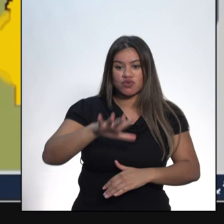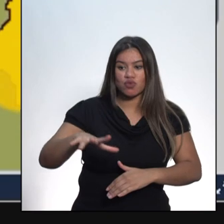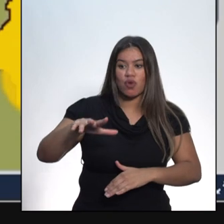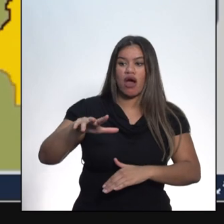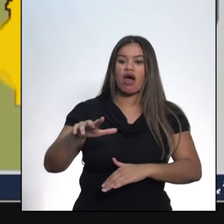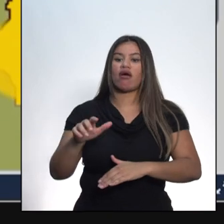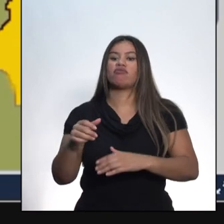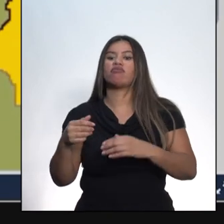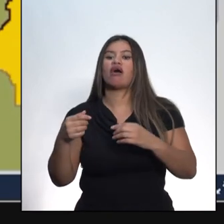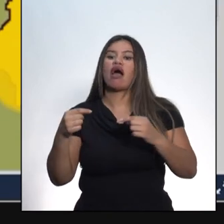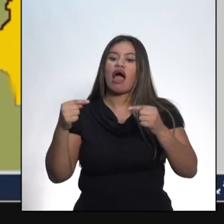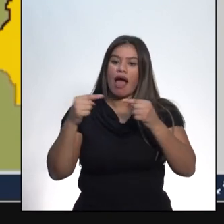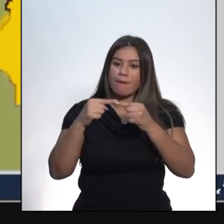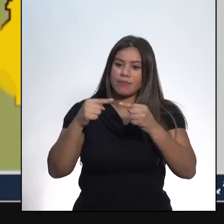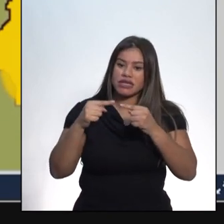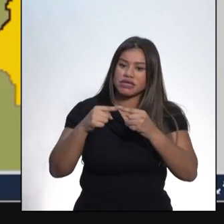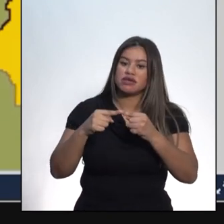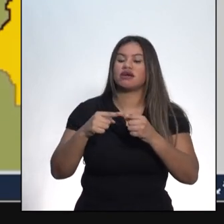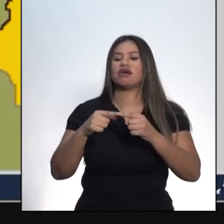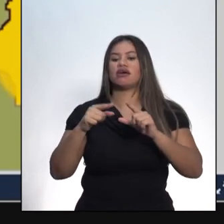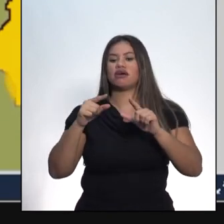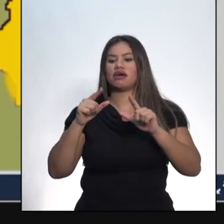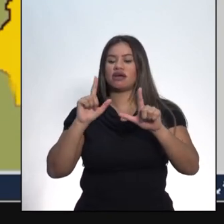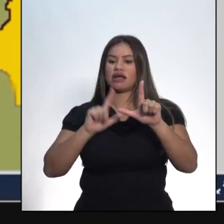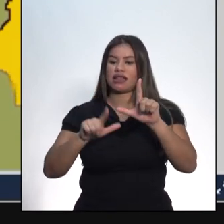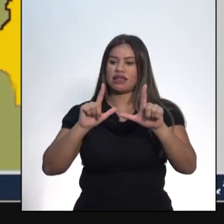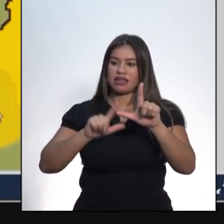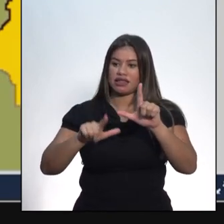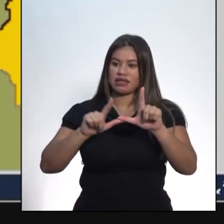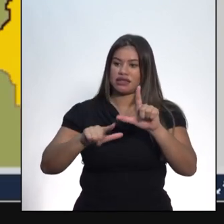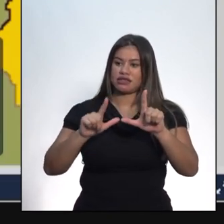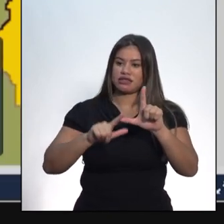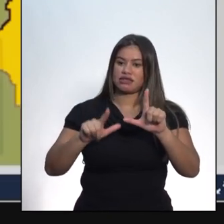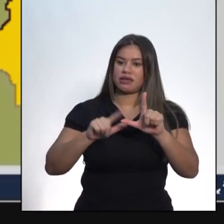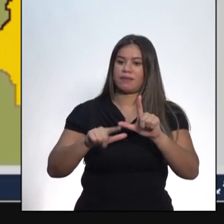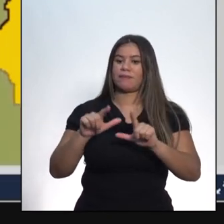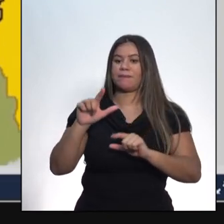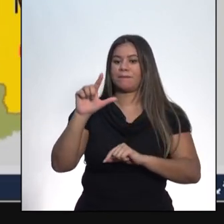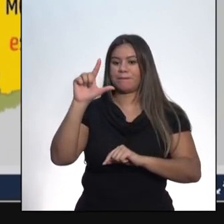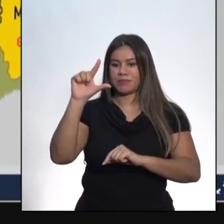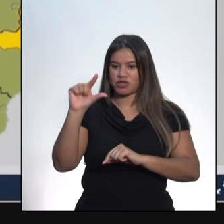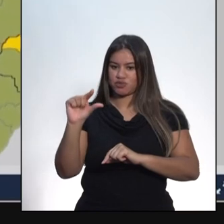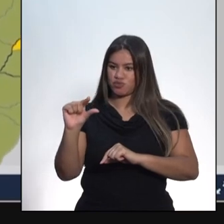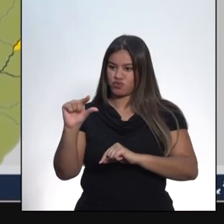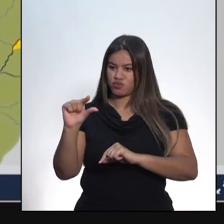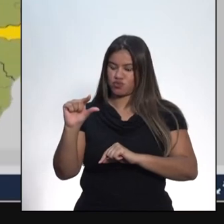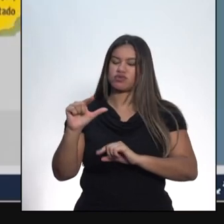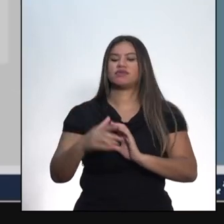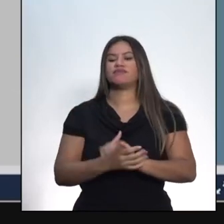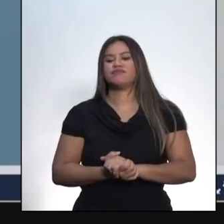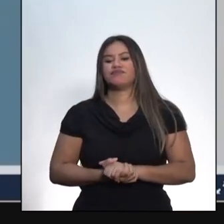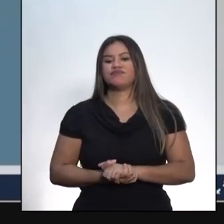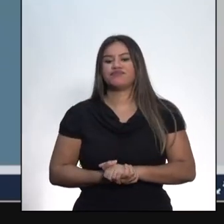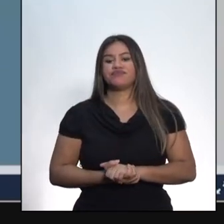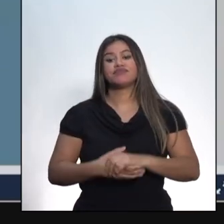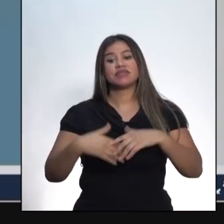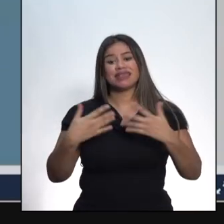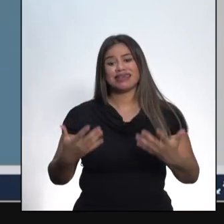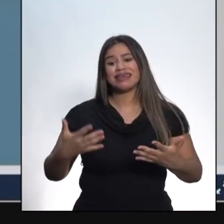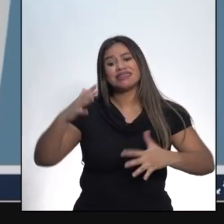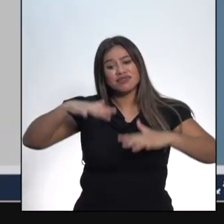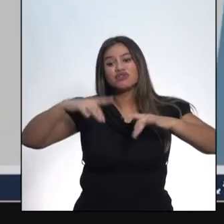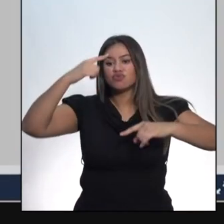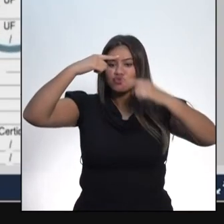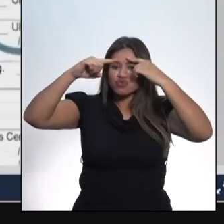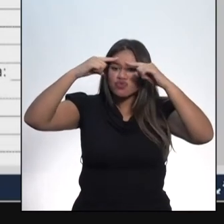unidade federada, nós escrevemos com a inicial minúscula. Então, aqui um exemplo. Dúvida muito comum